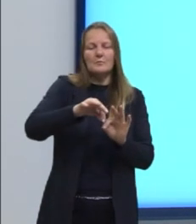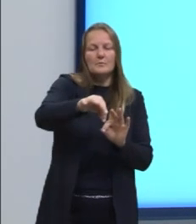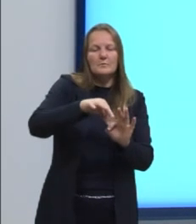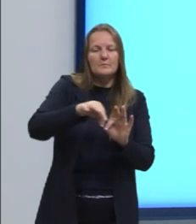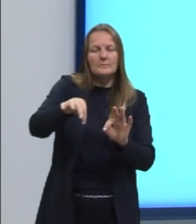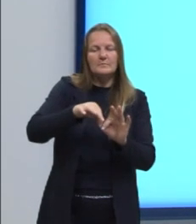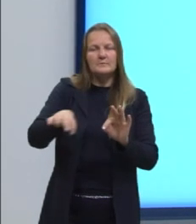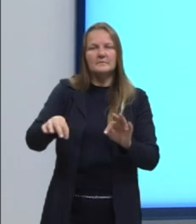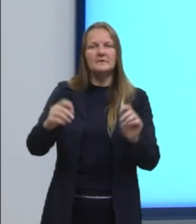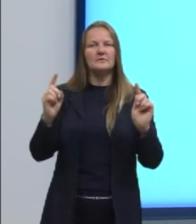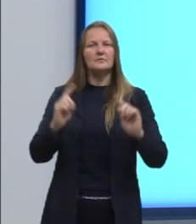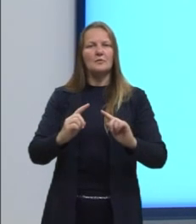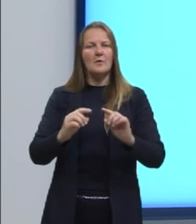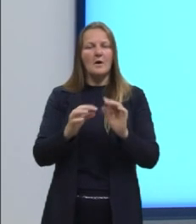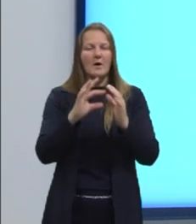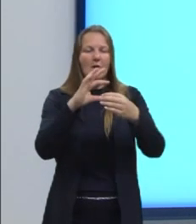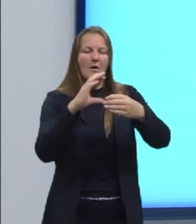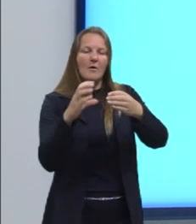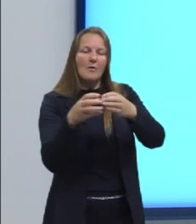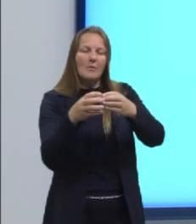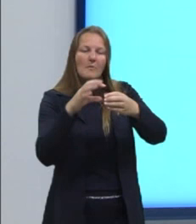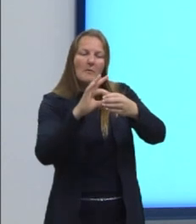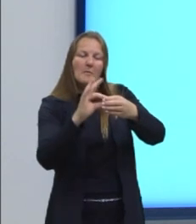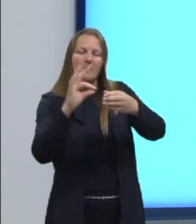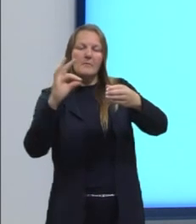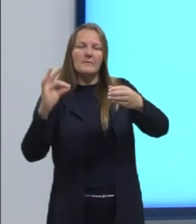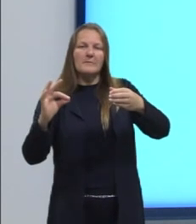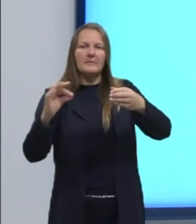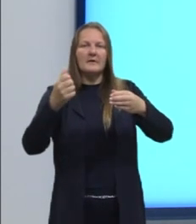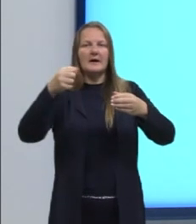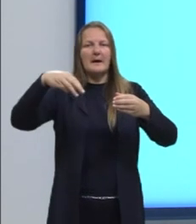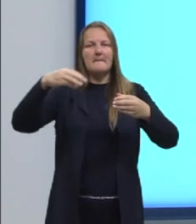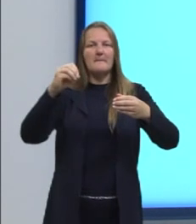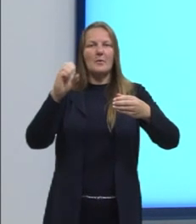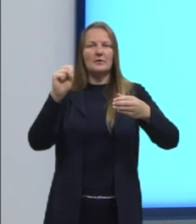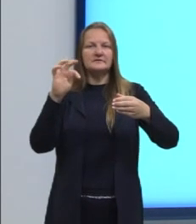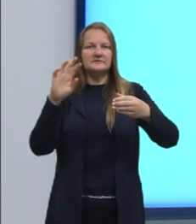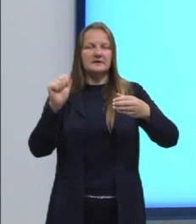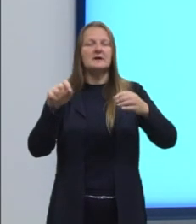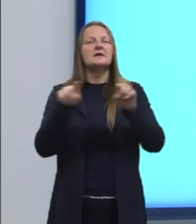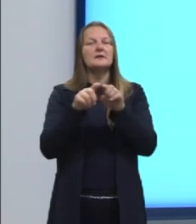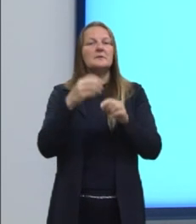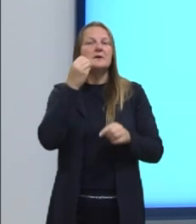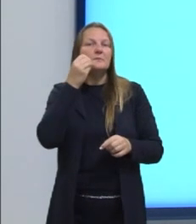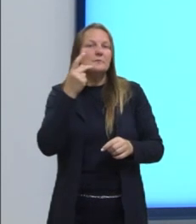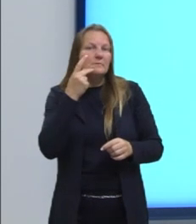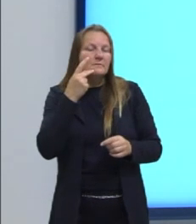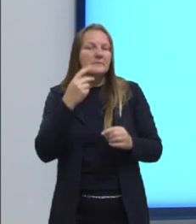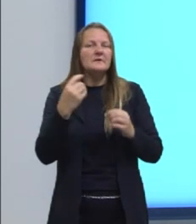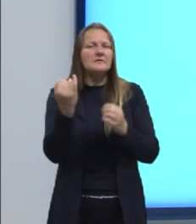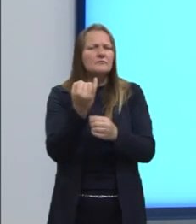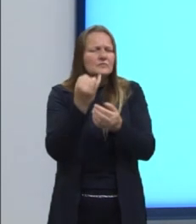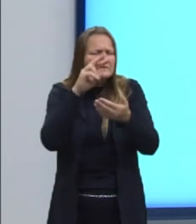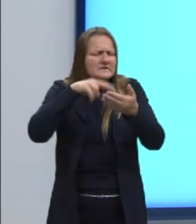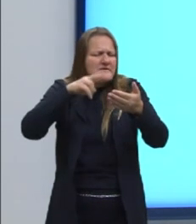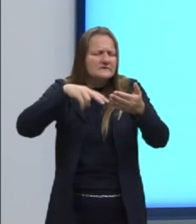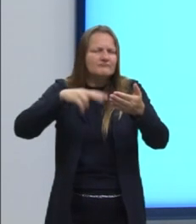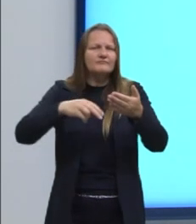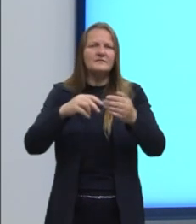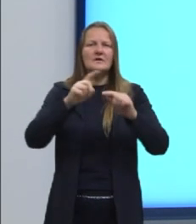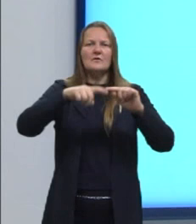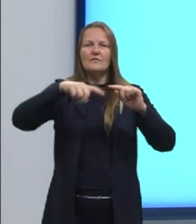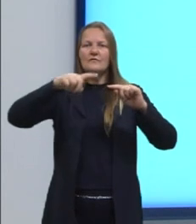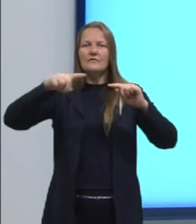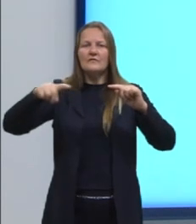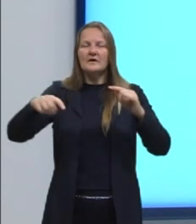determinação de amostras e cálculos de probabilidade para interpretar informações de variáveis